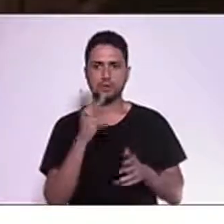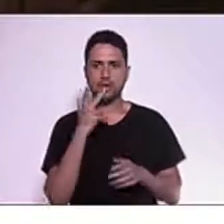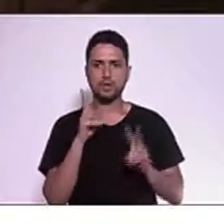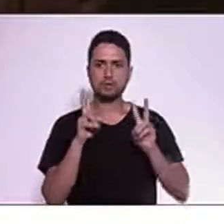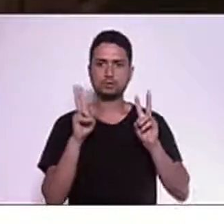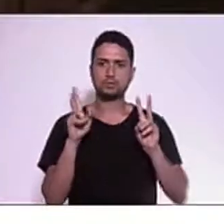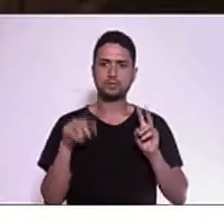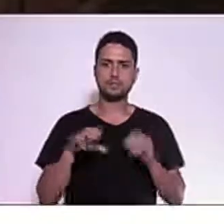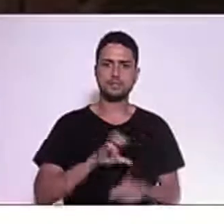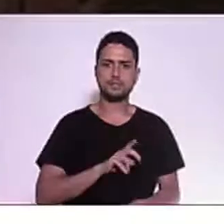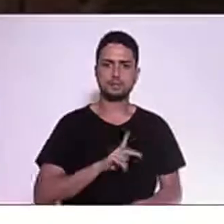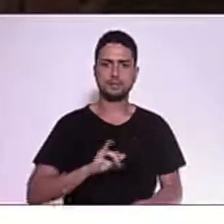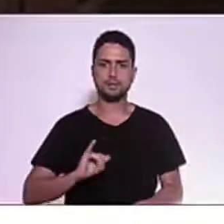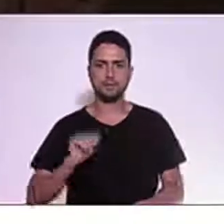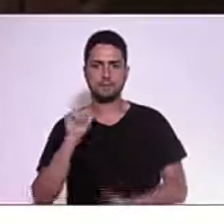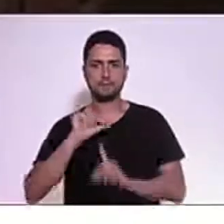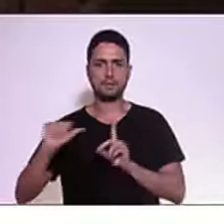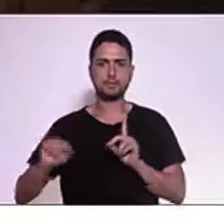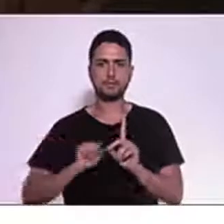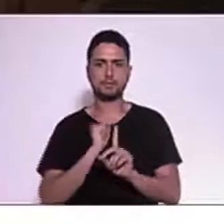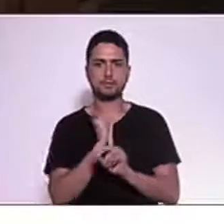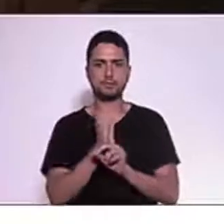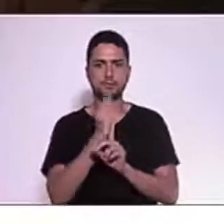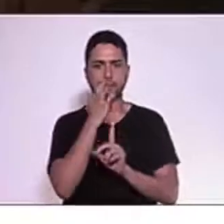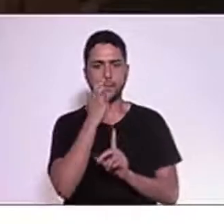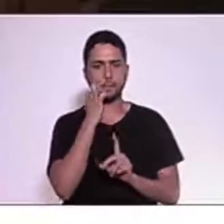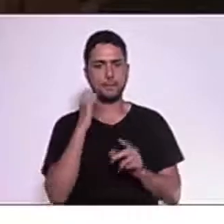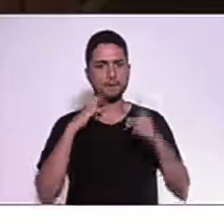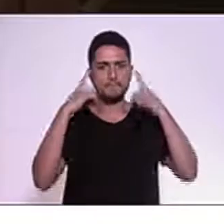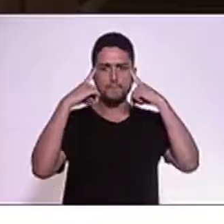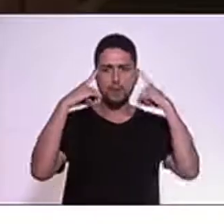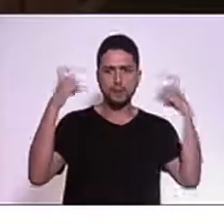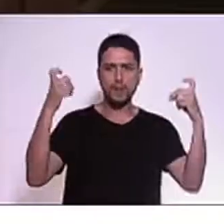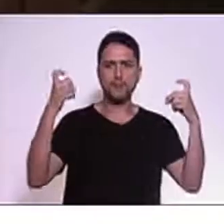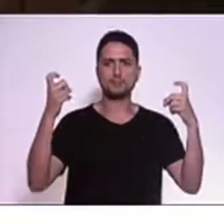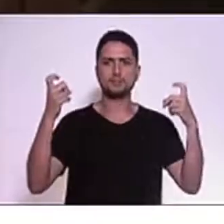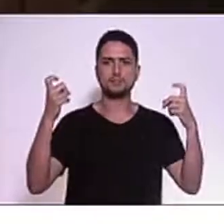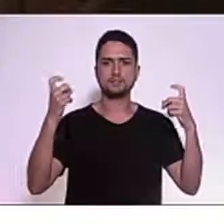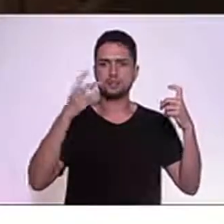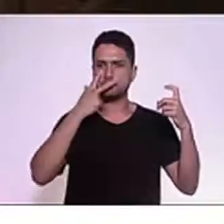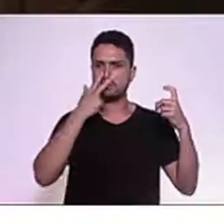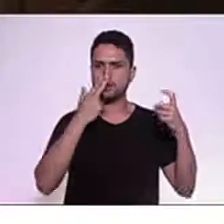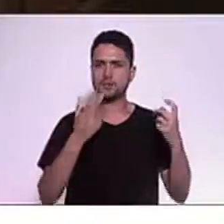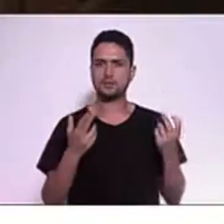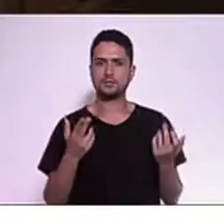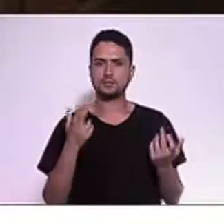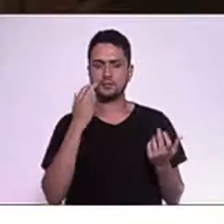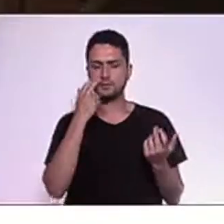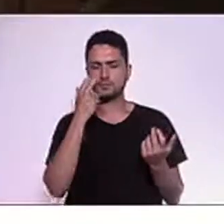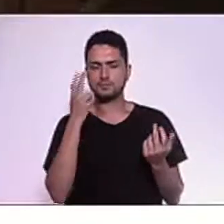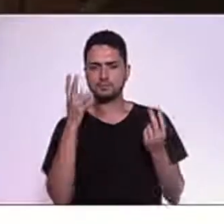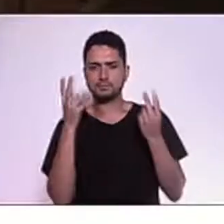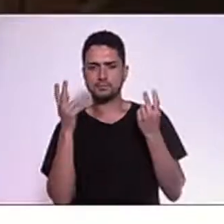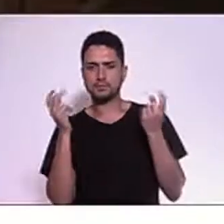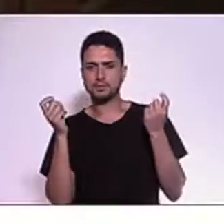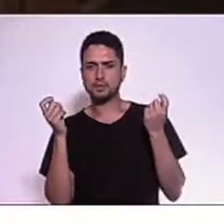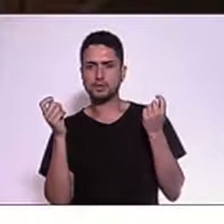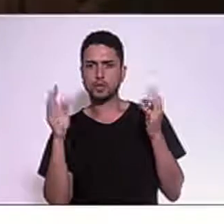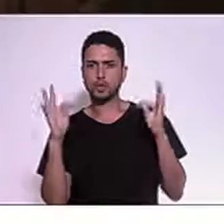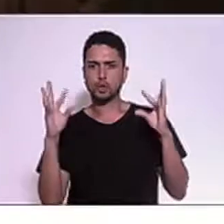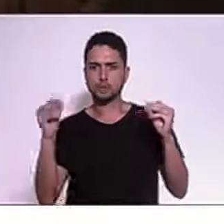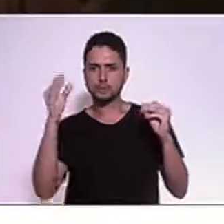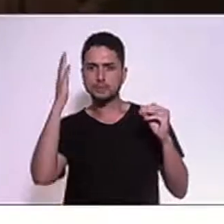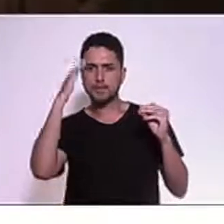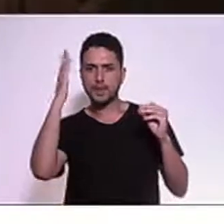feminicídio, o quanto que as violências, elas são algumas mais visíveis, outras menos,